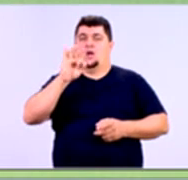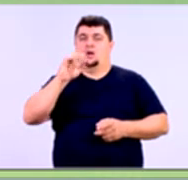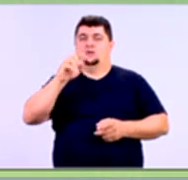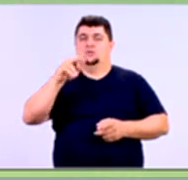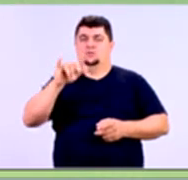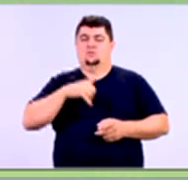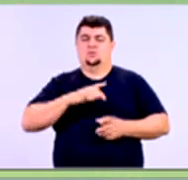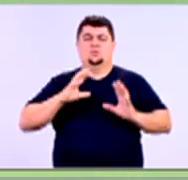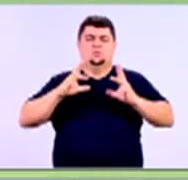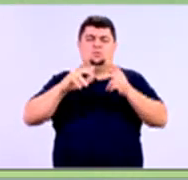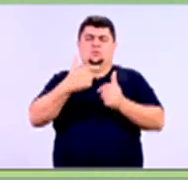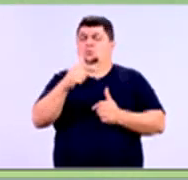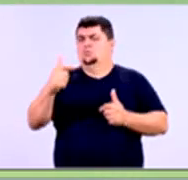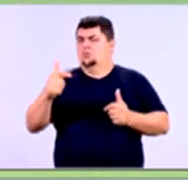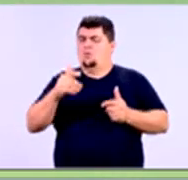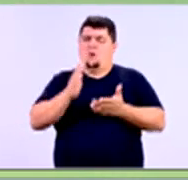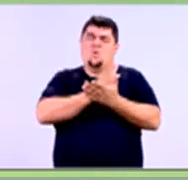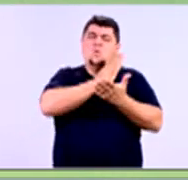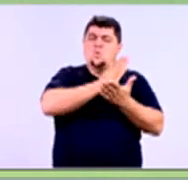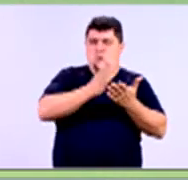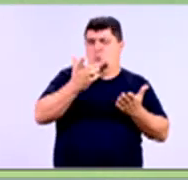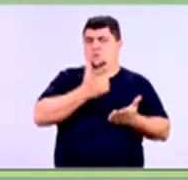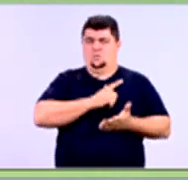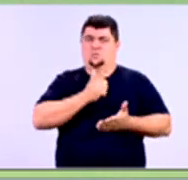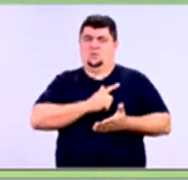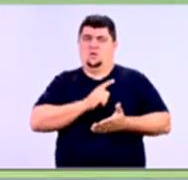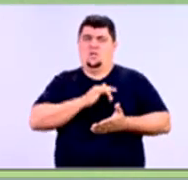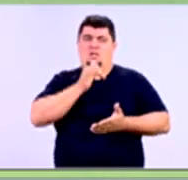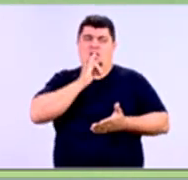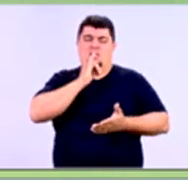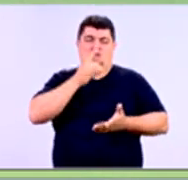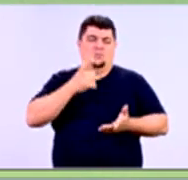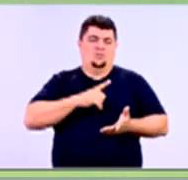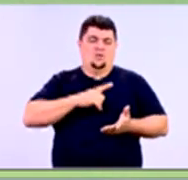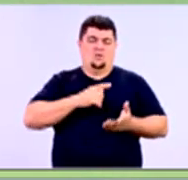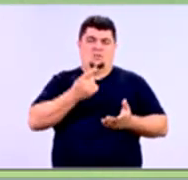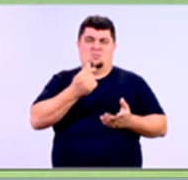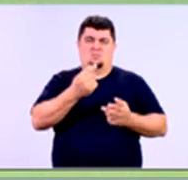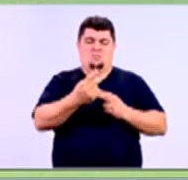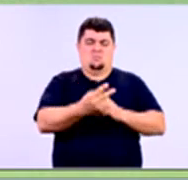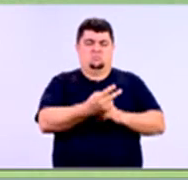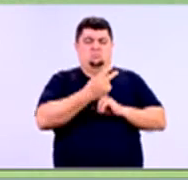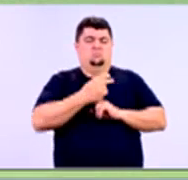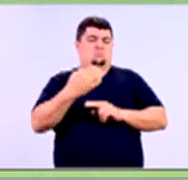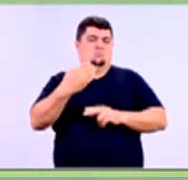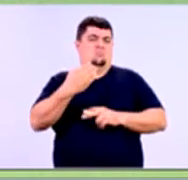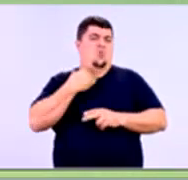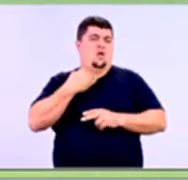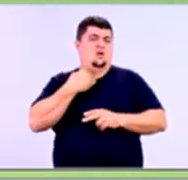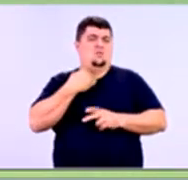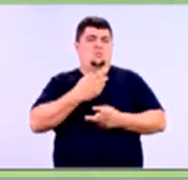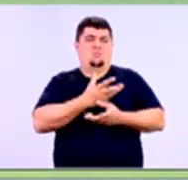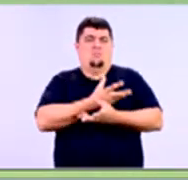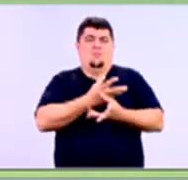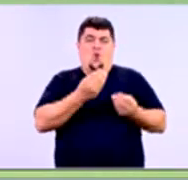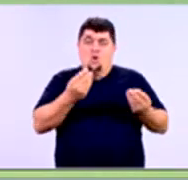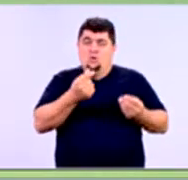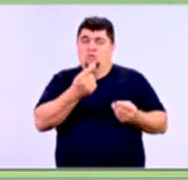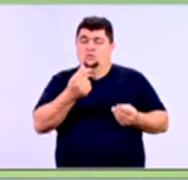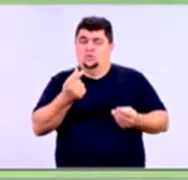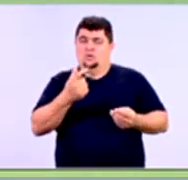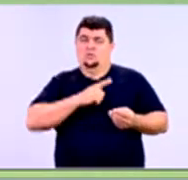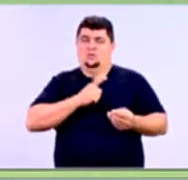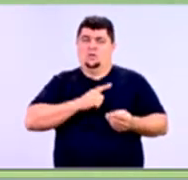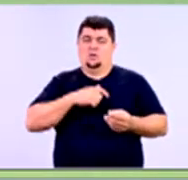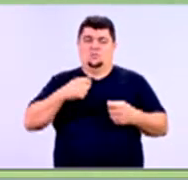toda transação de crédito tem. Às vezes, uma transação de crédito muito pequena, você acaba abrindo mão de capital garantidor. Mas,